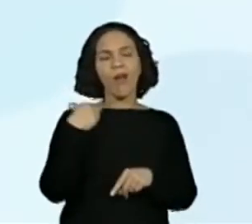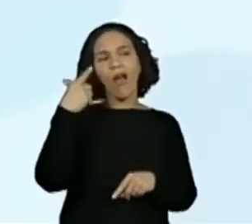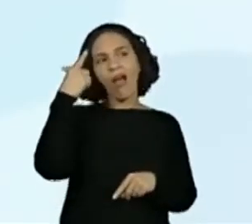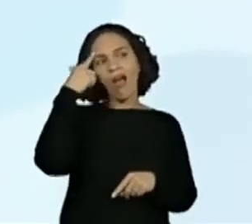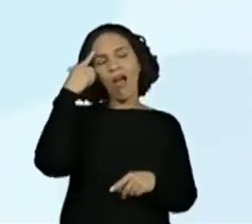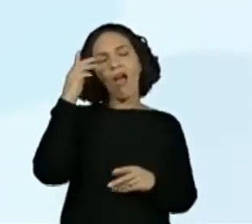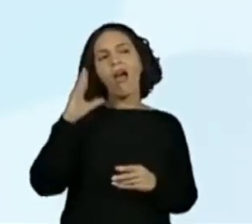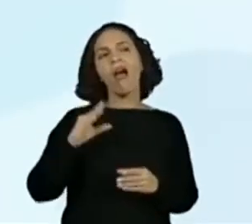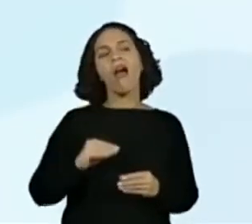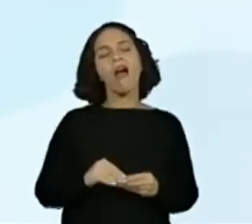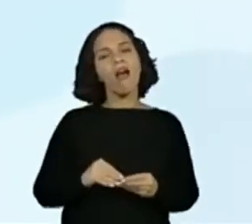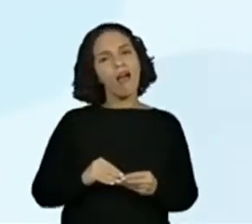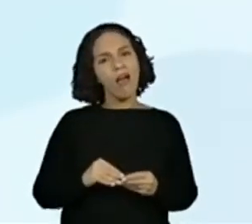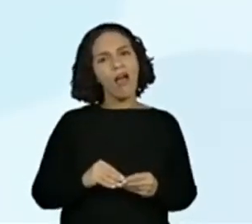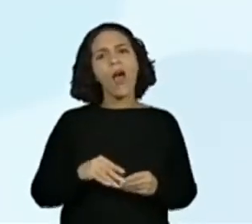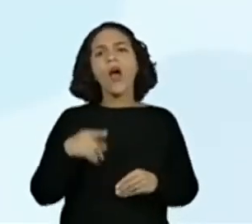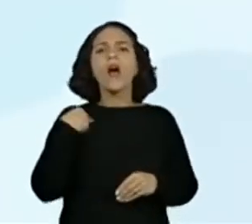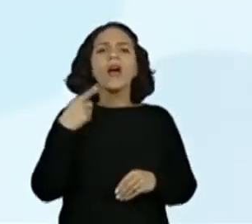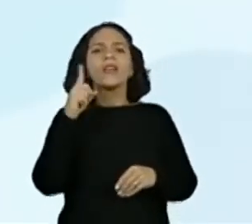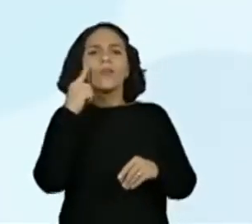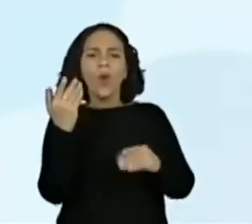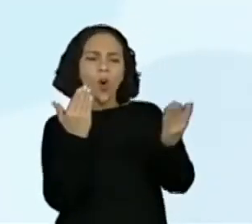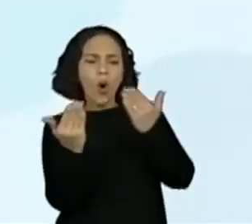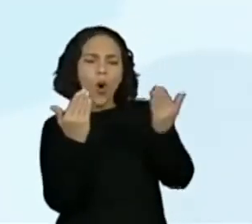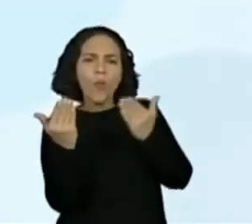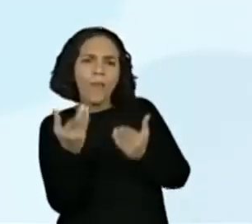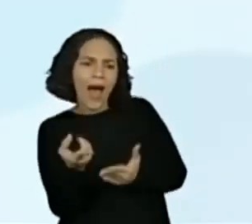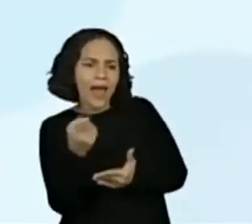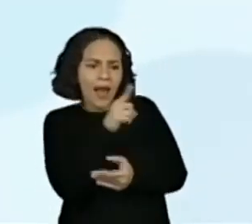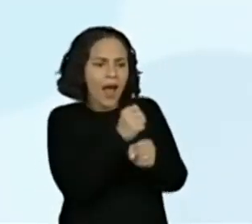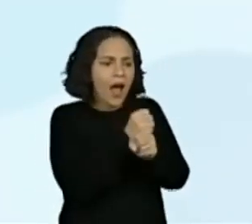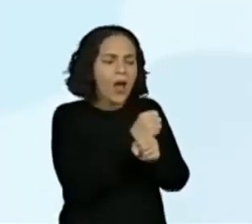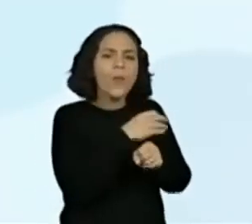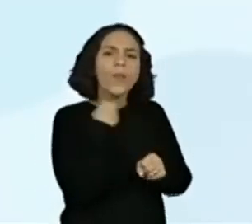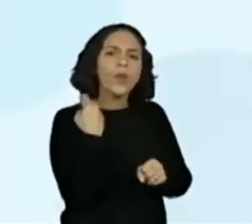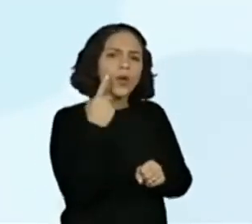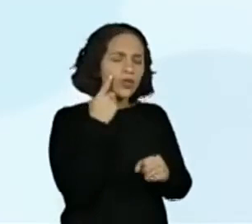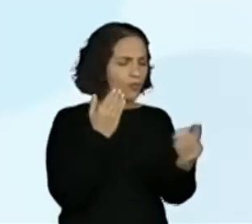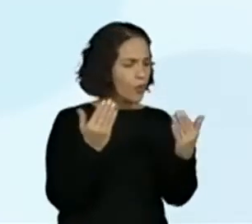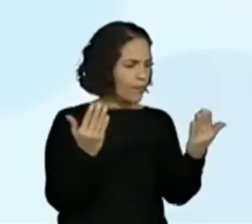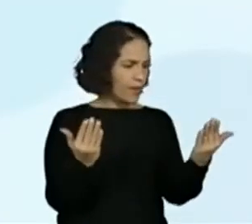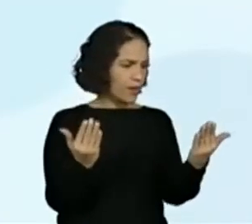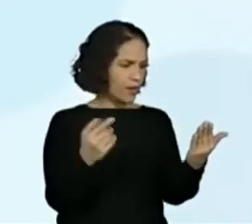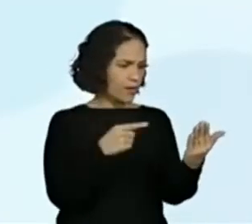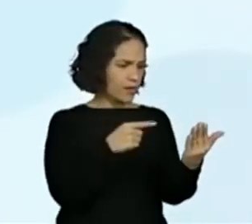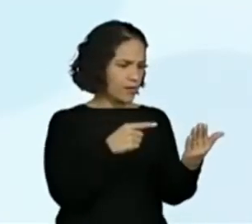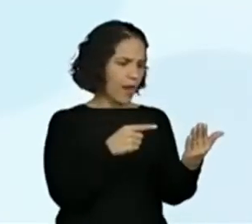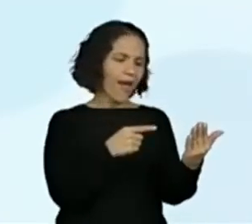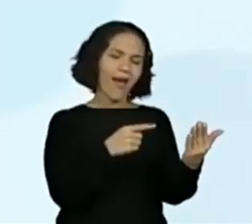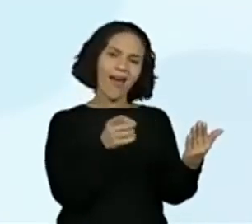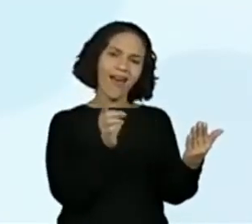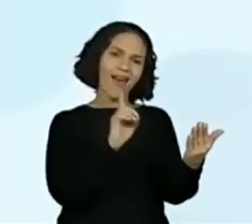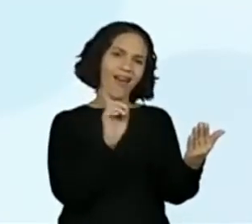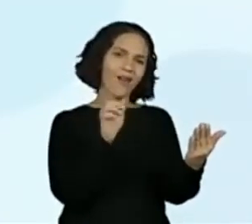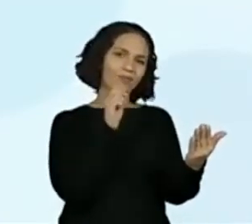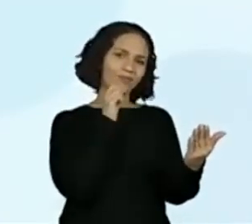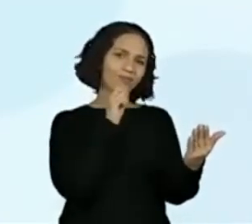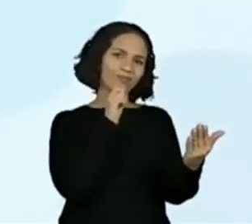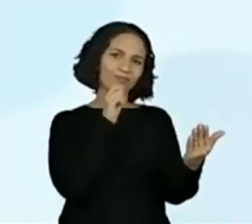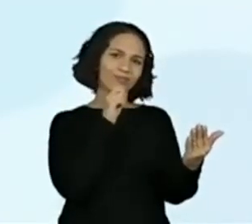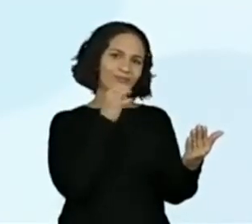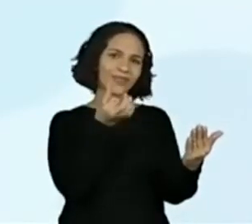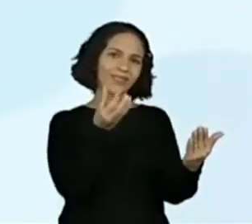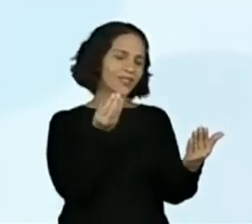Aí, eu fui, dei lá uma olhadinha no ano de falecimento e descobri que não. Ele não tinha